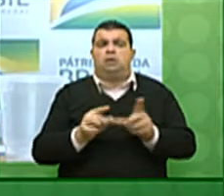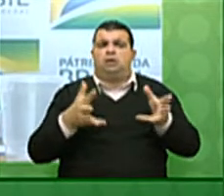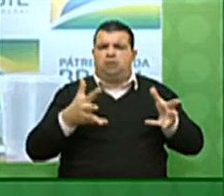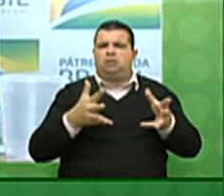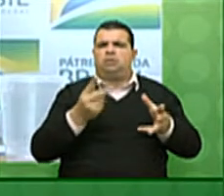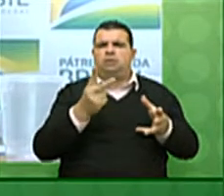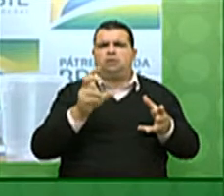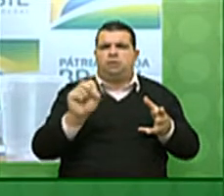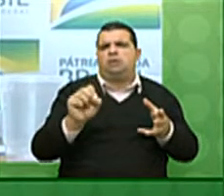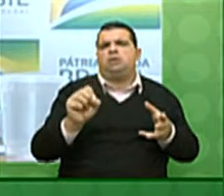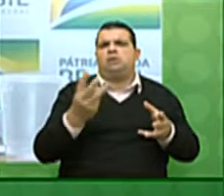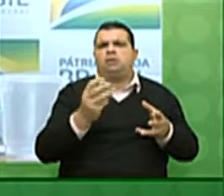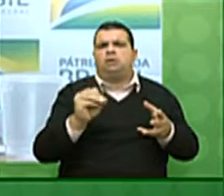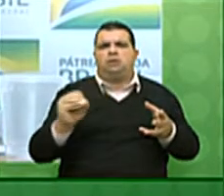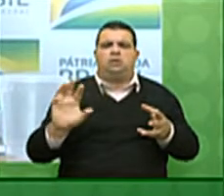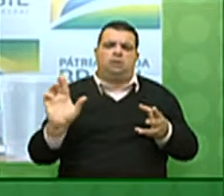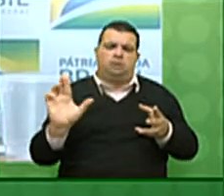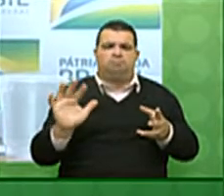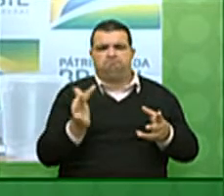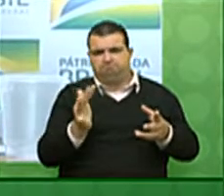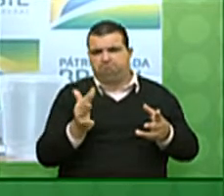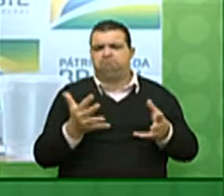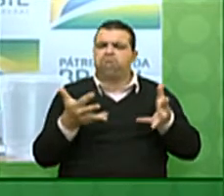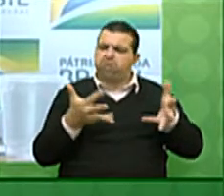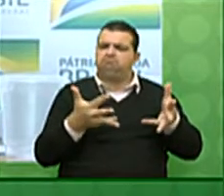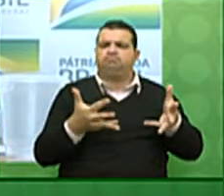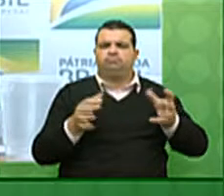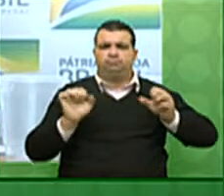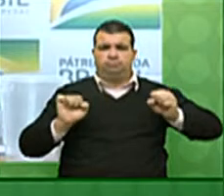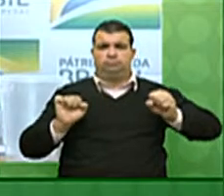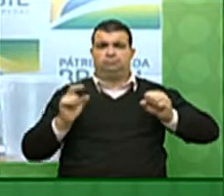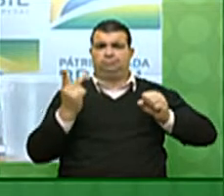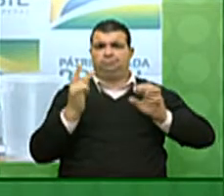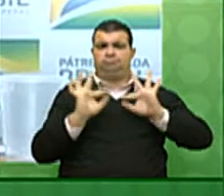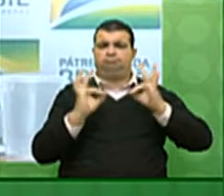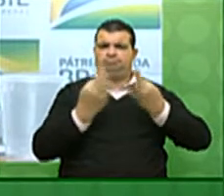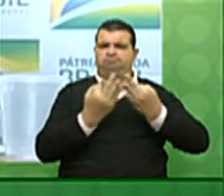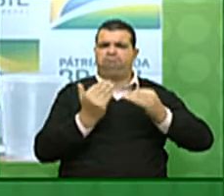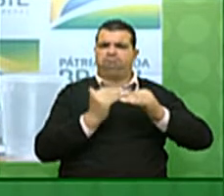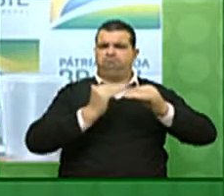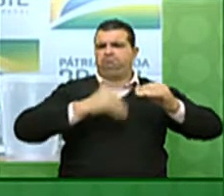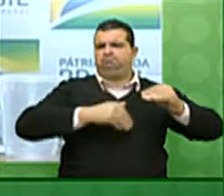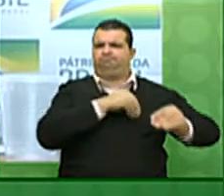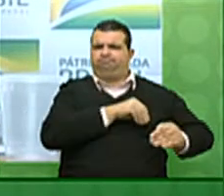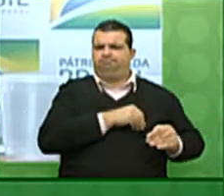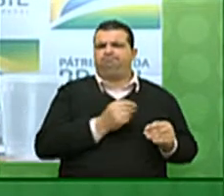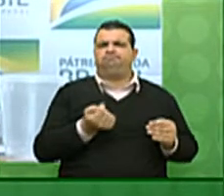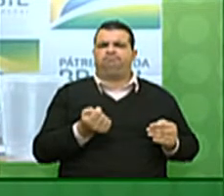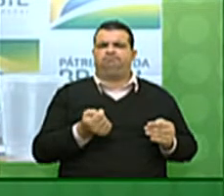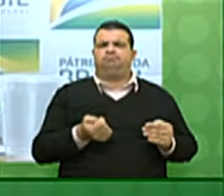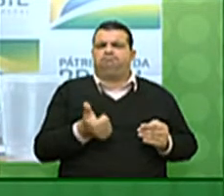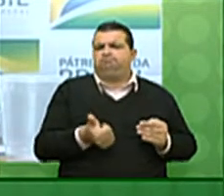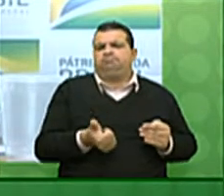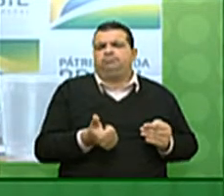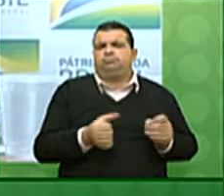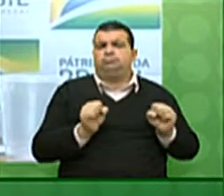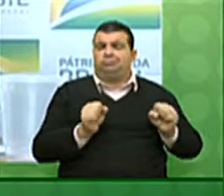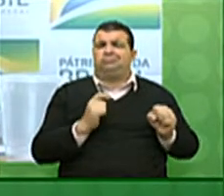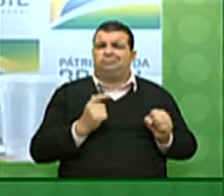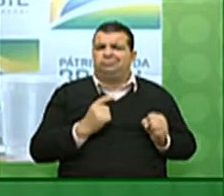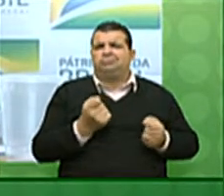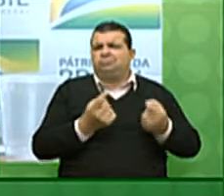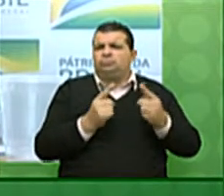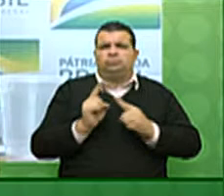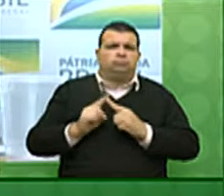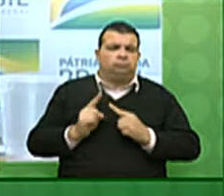entre R 150 e R$ para essas famílias de baixa renda poderem ter aí, vamos dizer assim,